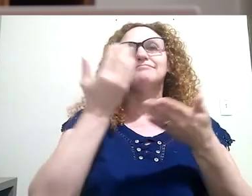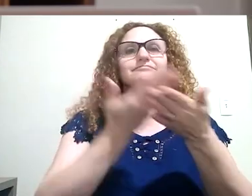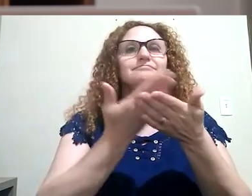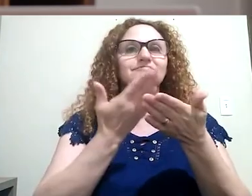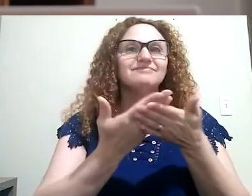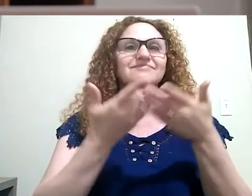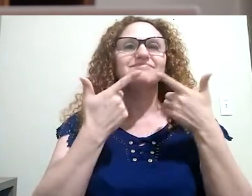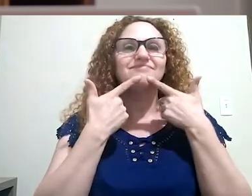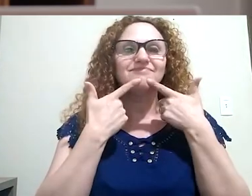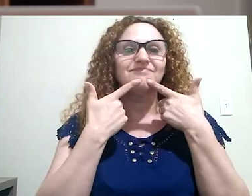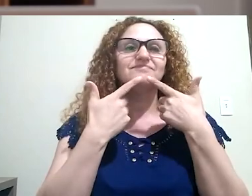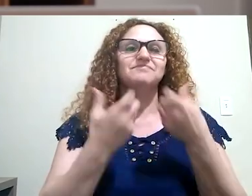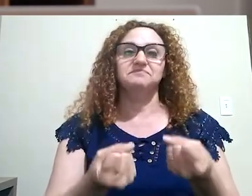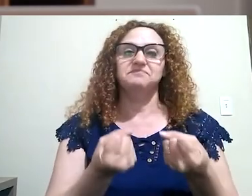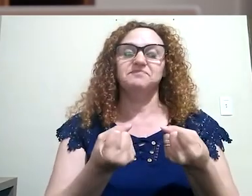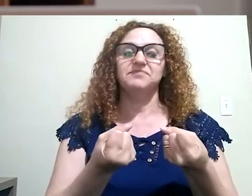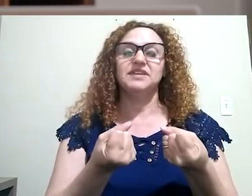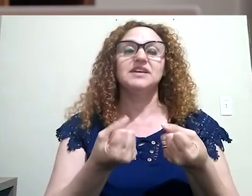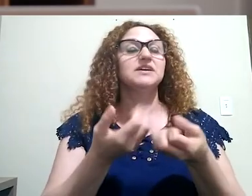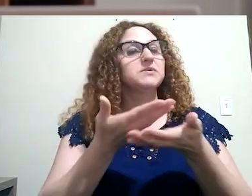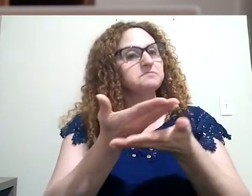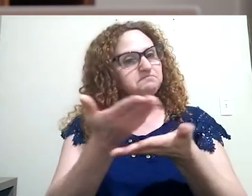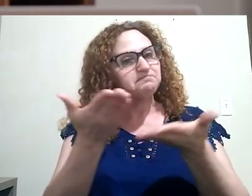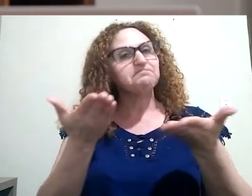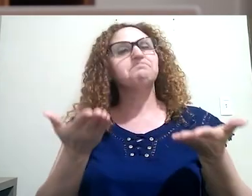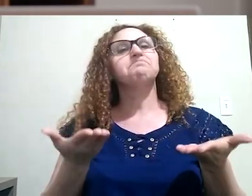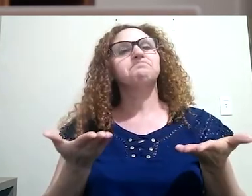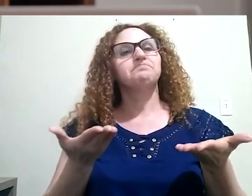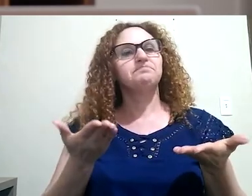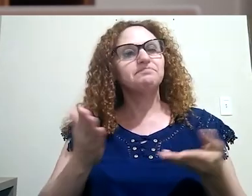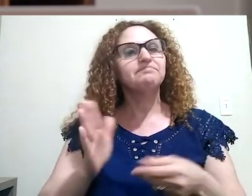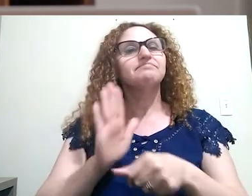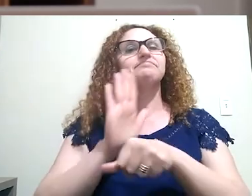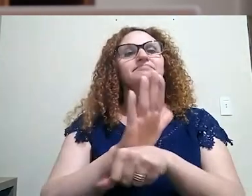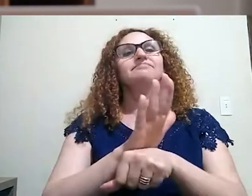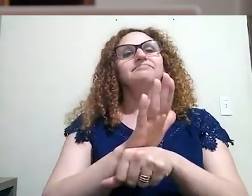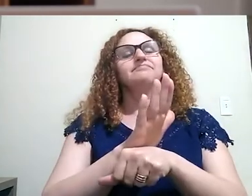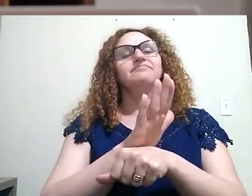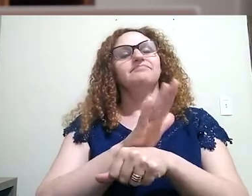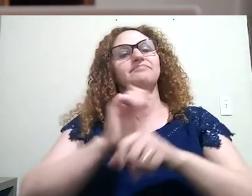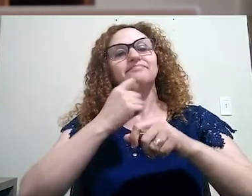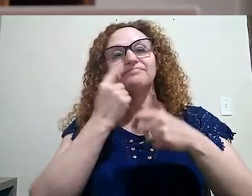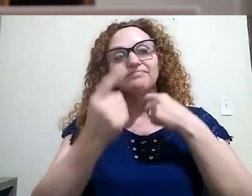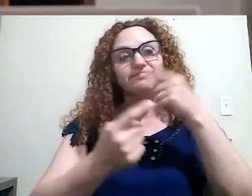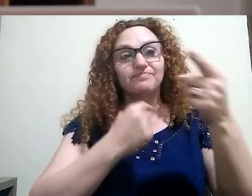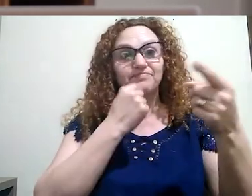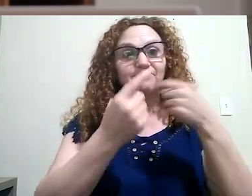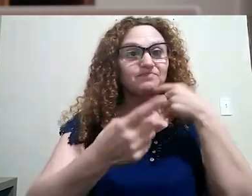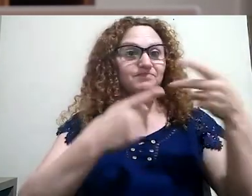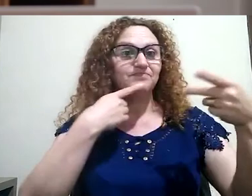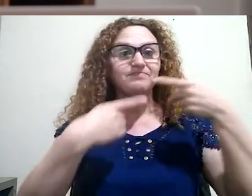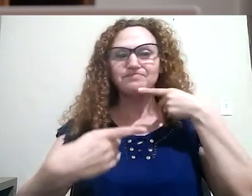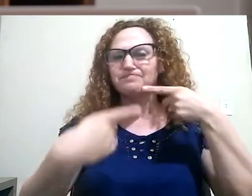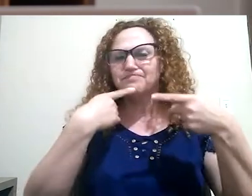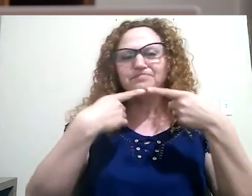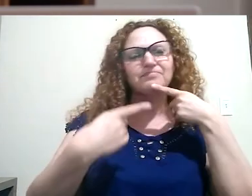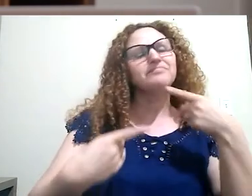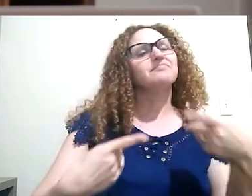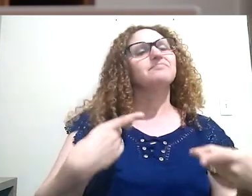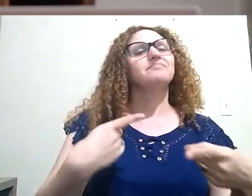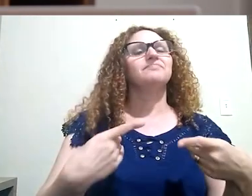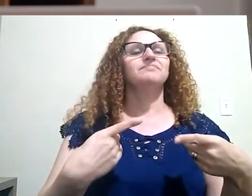Eu estou à disposição de vocês para o esclarecimento de dúvidas e para debatermos